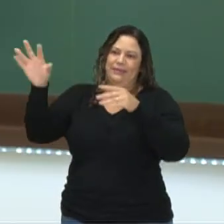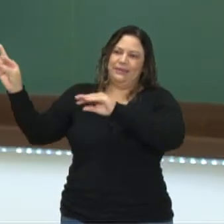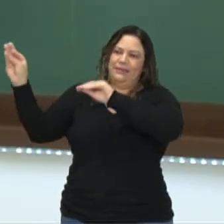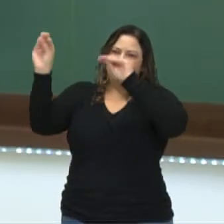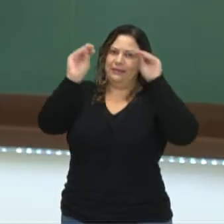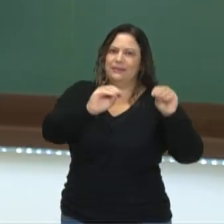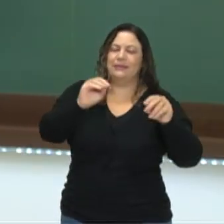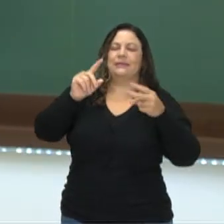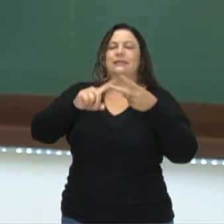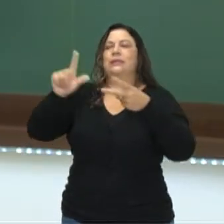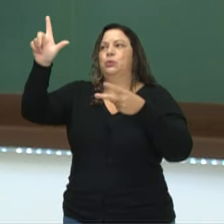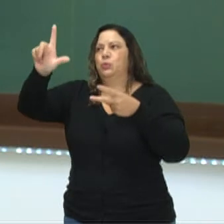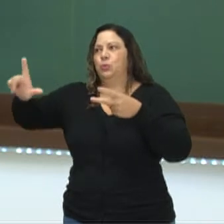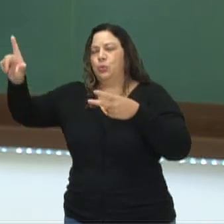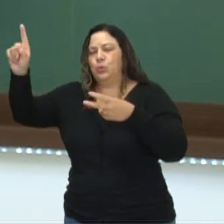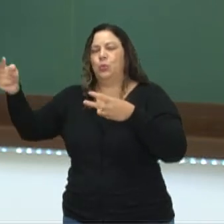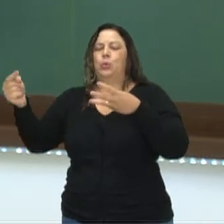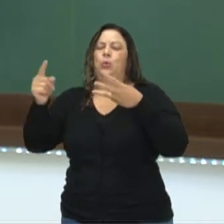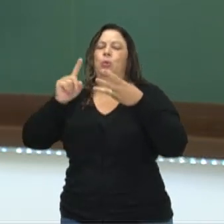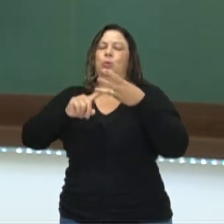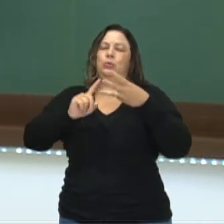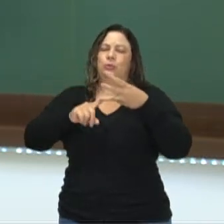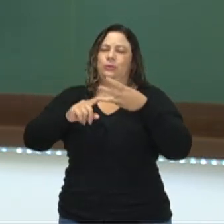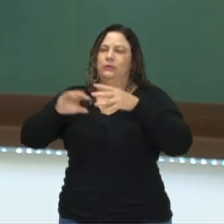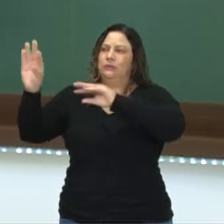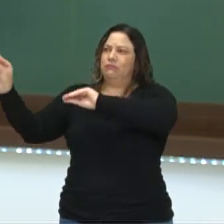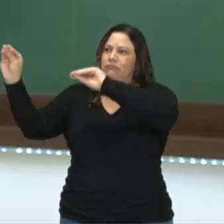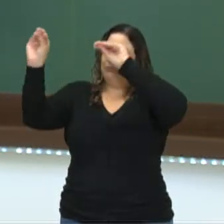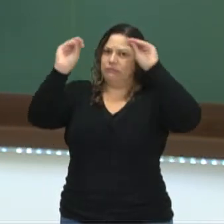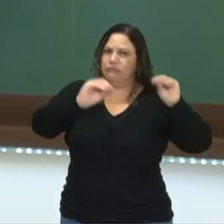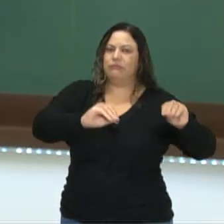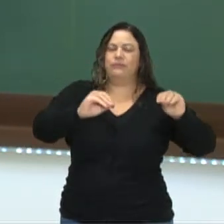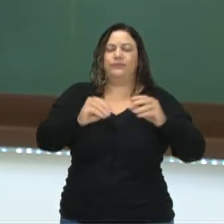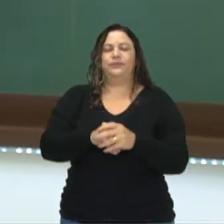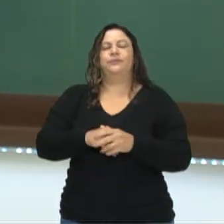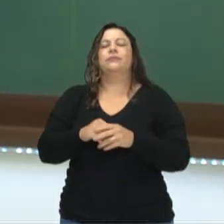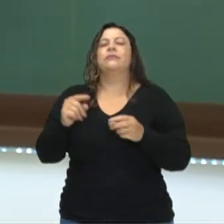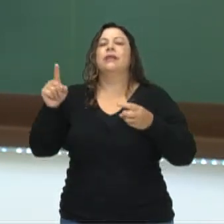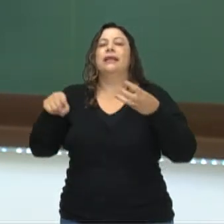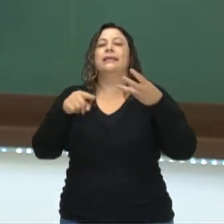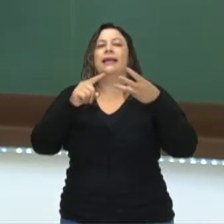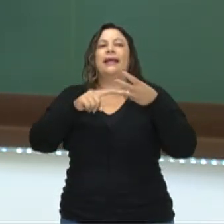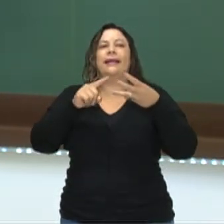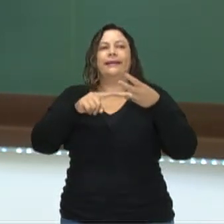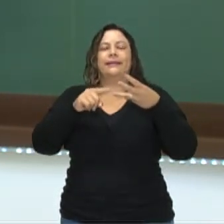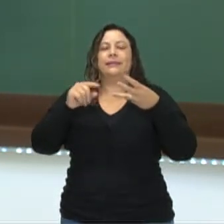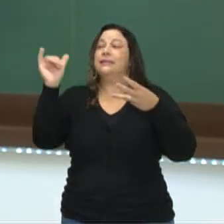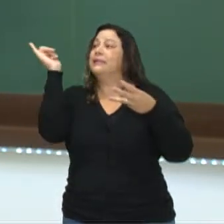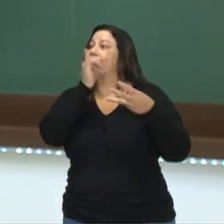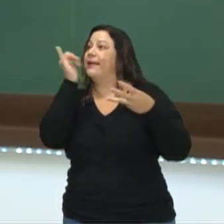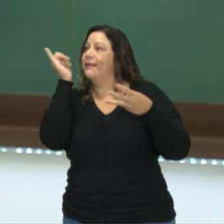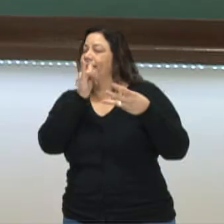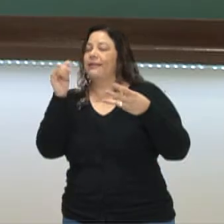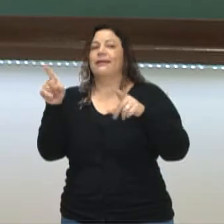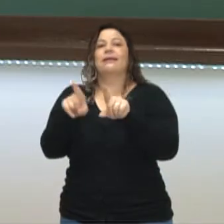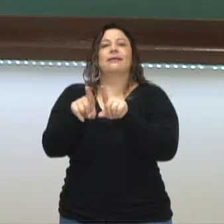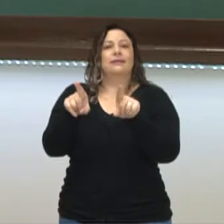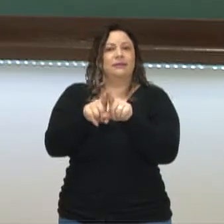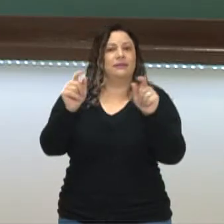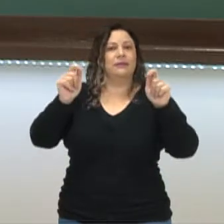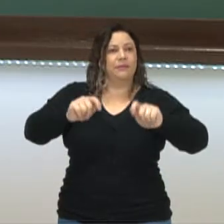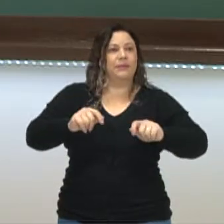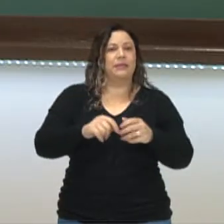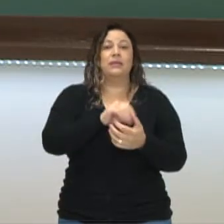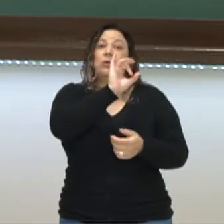cruzada que sai de Londres, vem, entra no Mar Mediterrâneo, enfim. E da Itália. Perceba que a